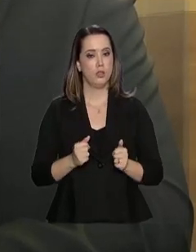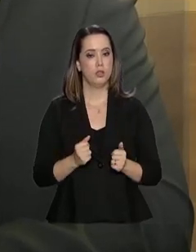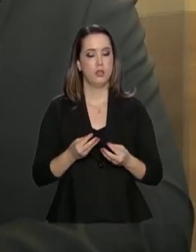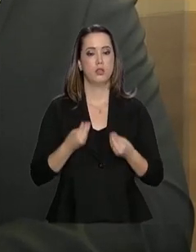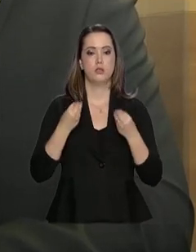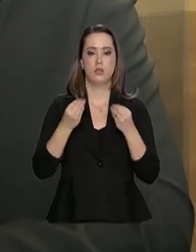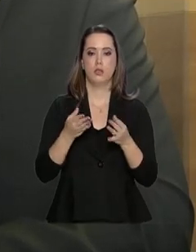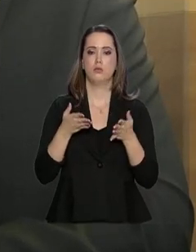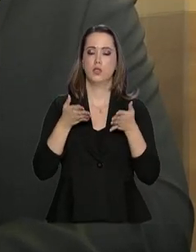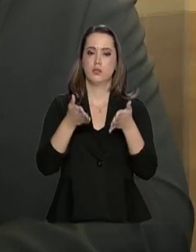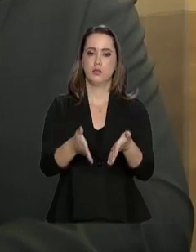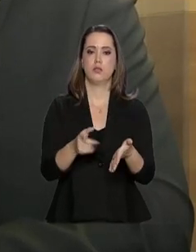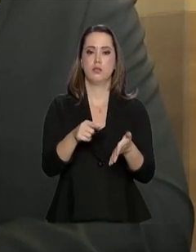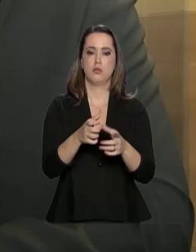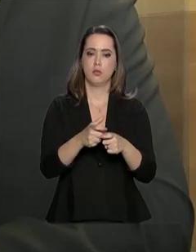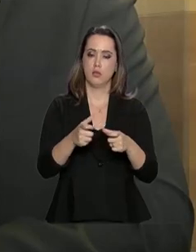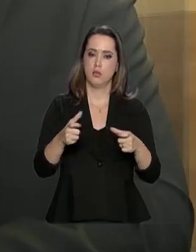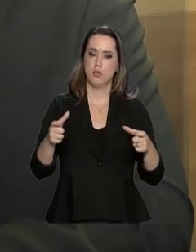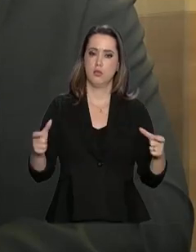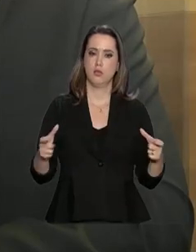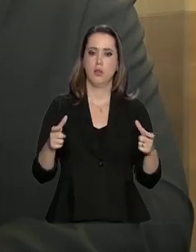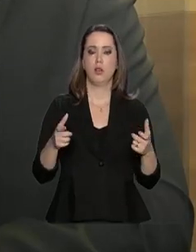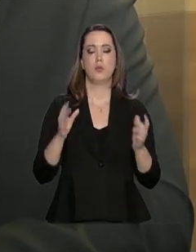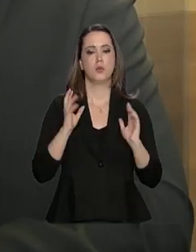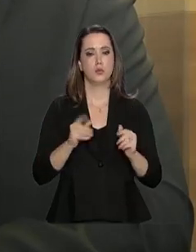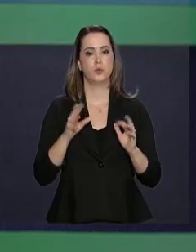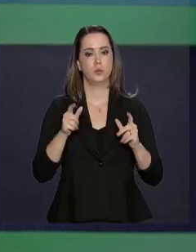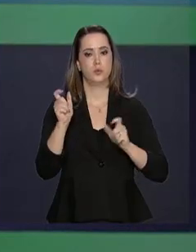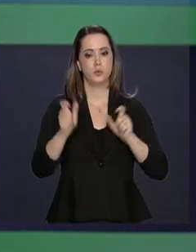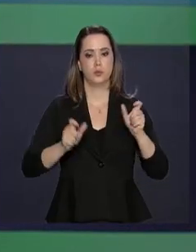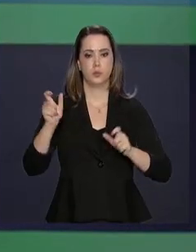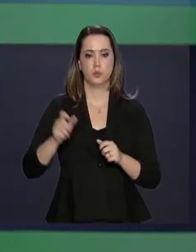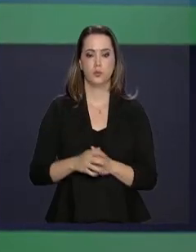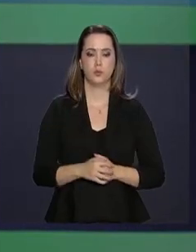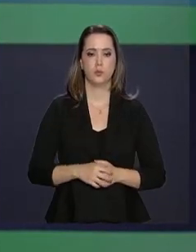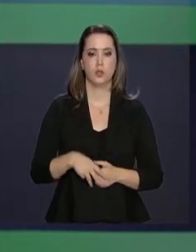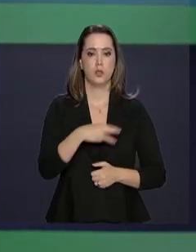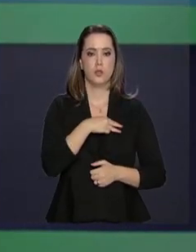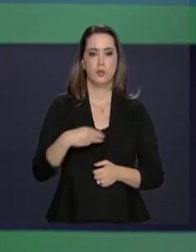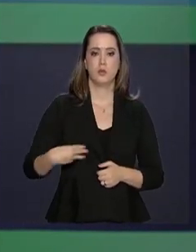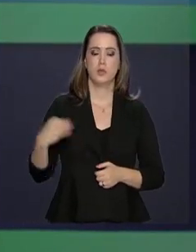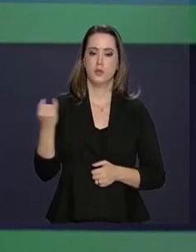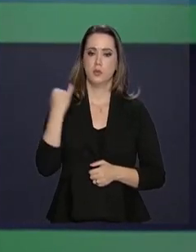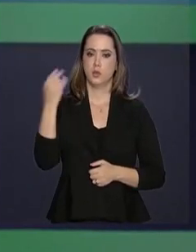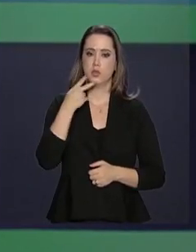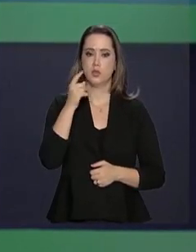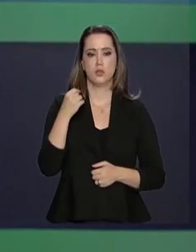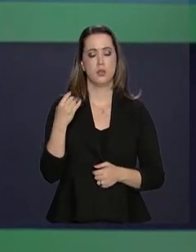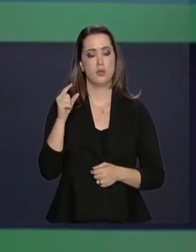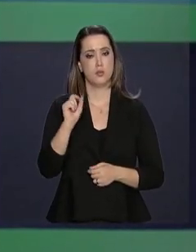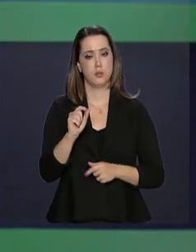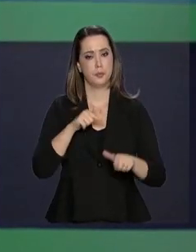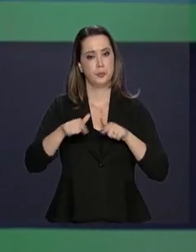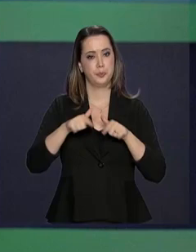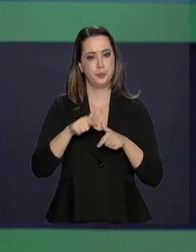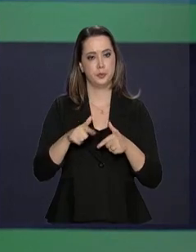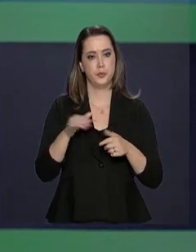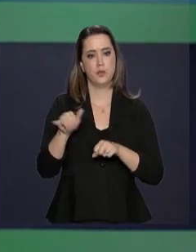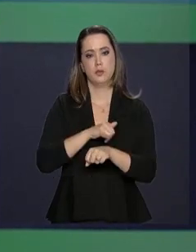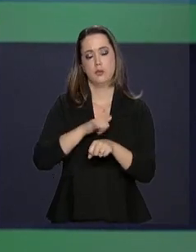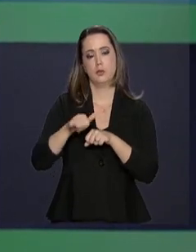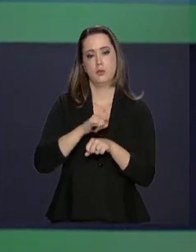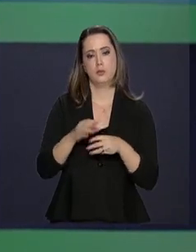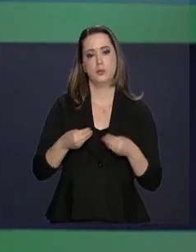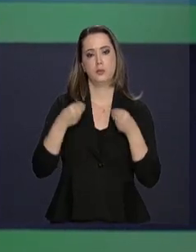garantir o acesso e a ampliação da rede de saneamento a todos. O ministro destacou também a importância de trabalhar de